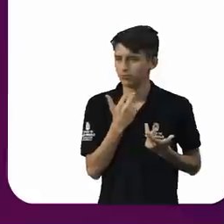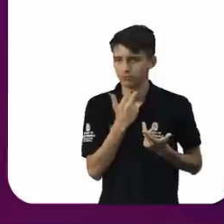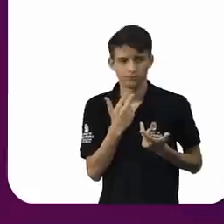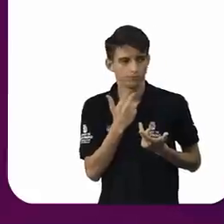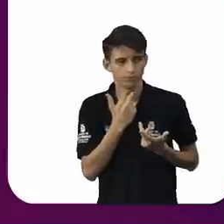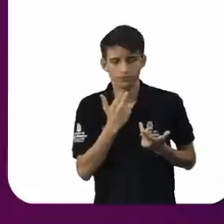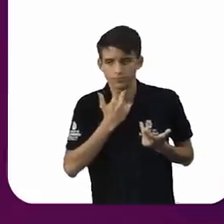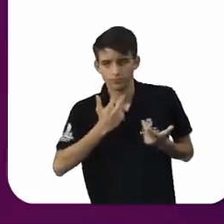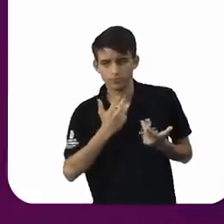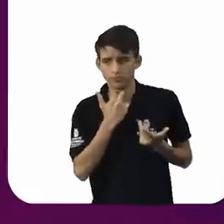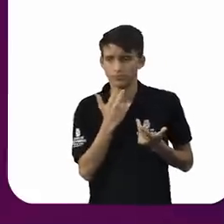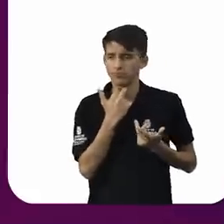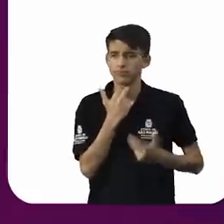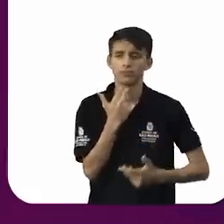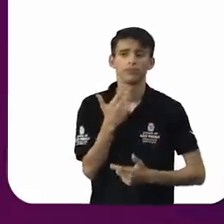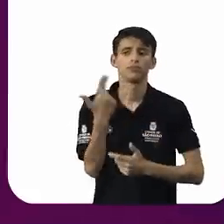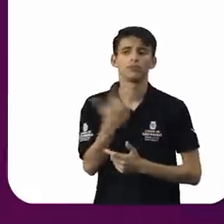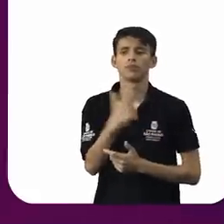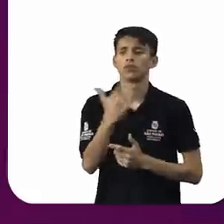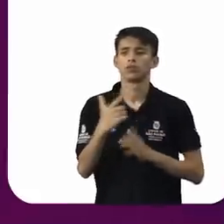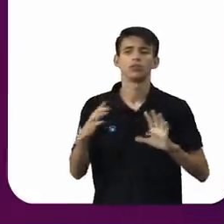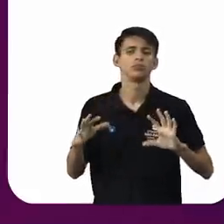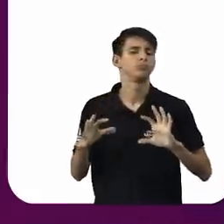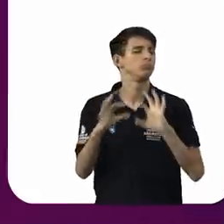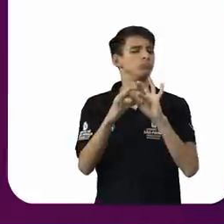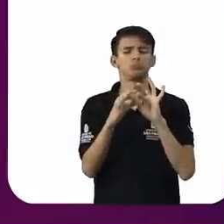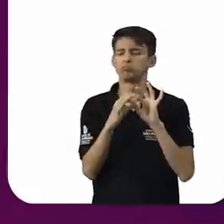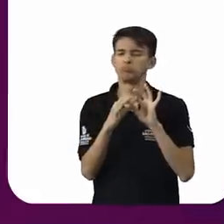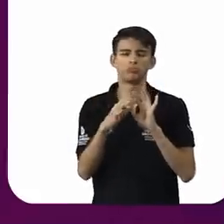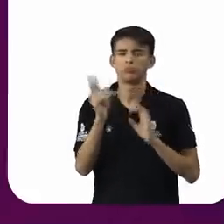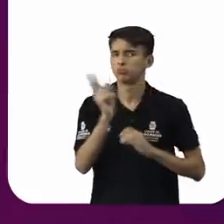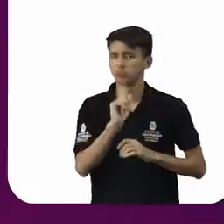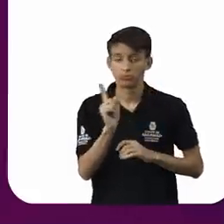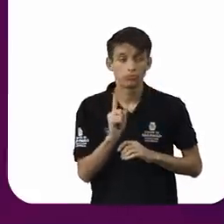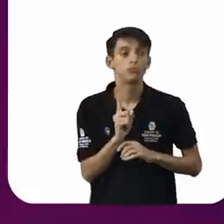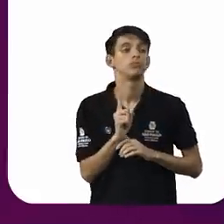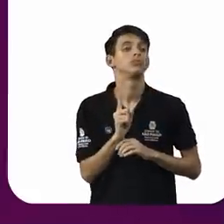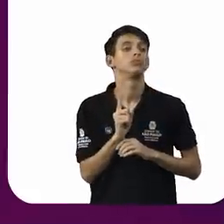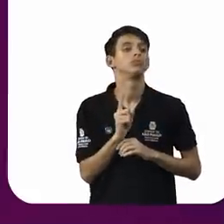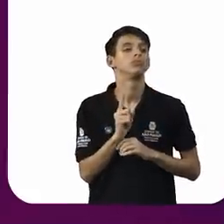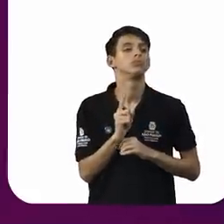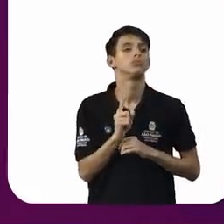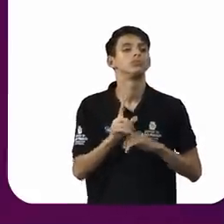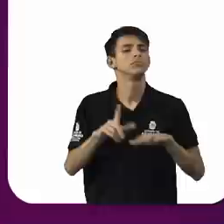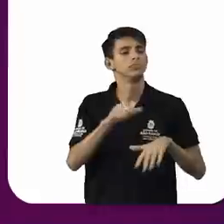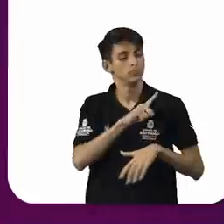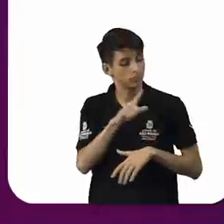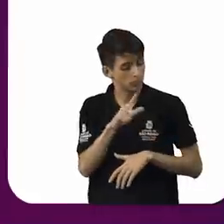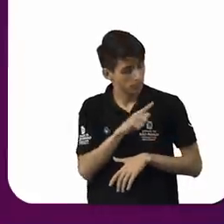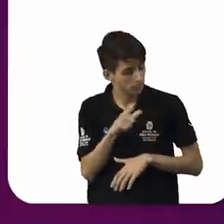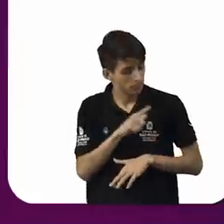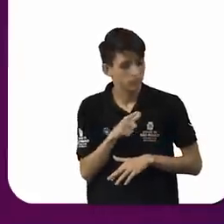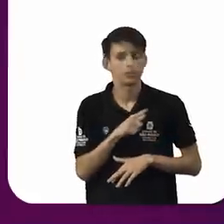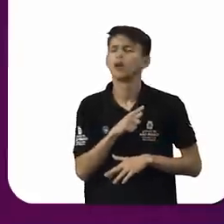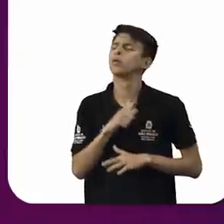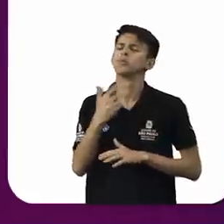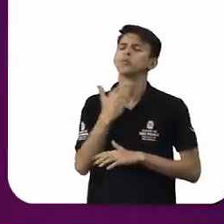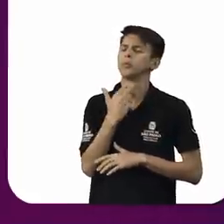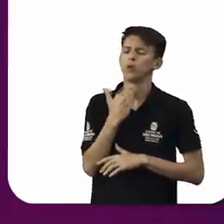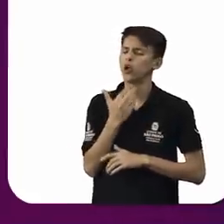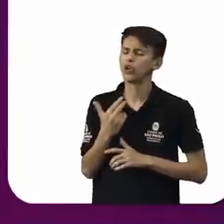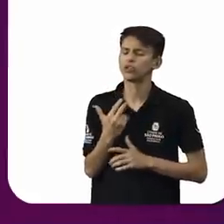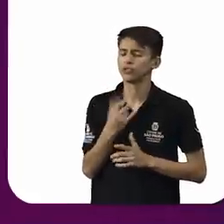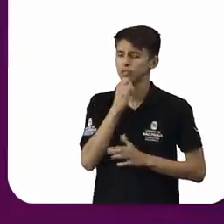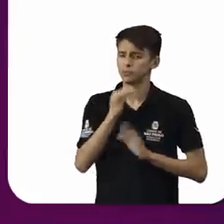Não há associação, nesses termos, possível, entre diferença e inferioridade.